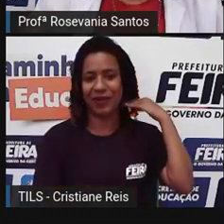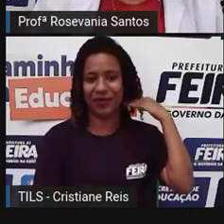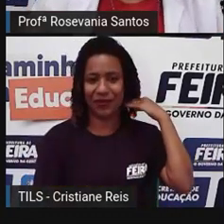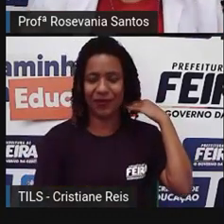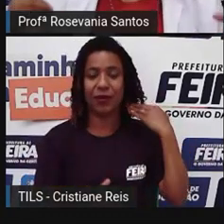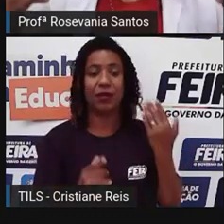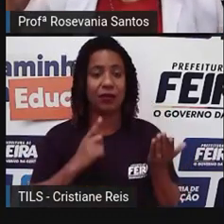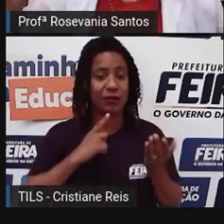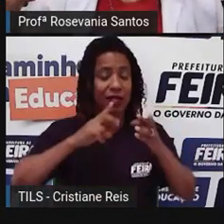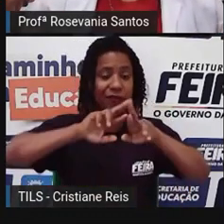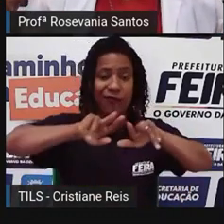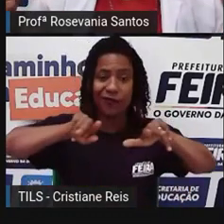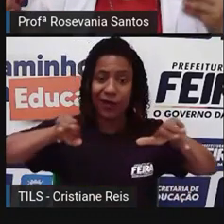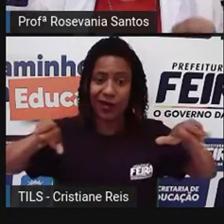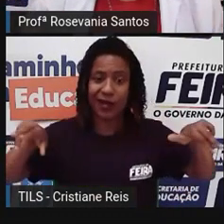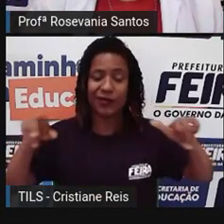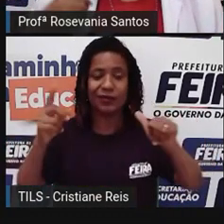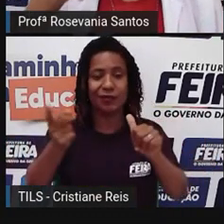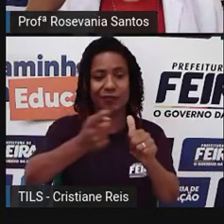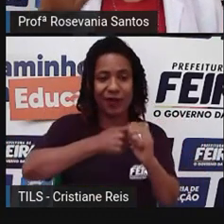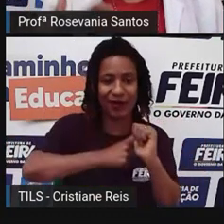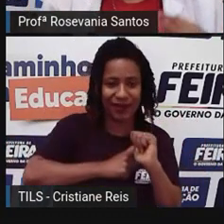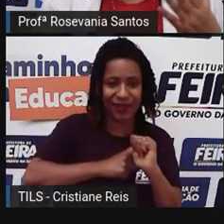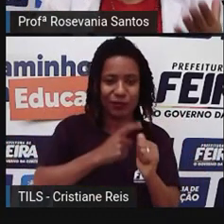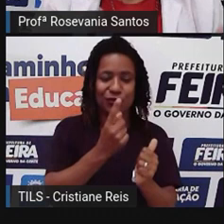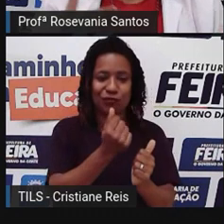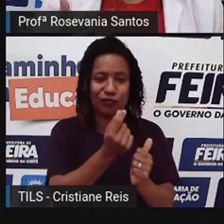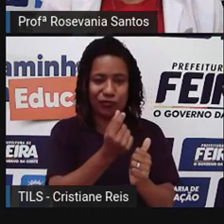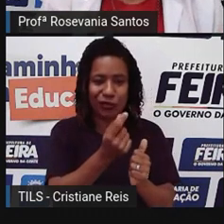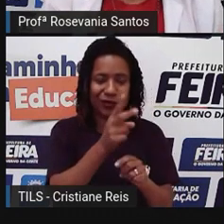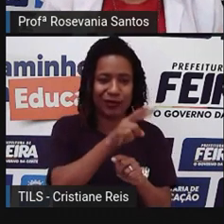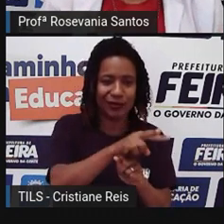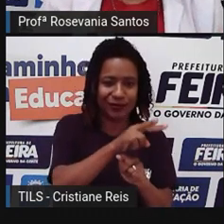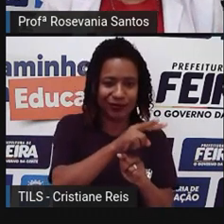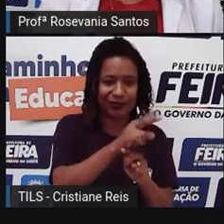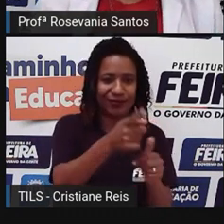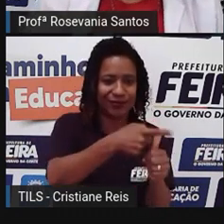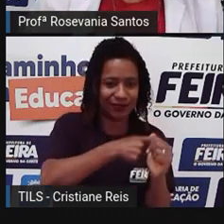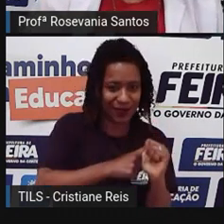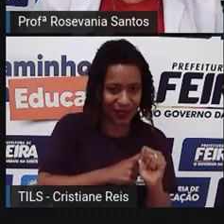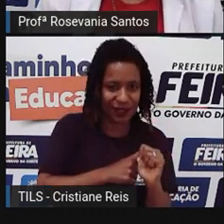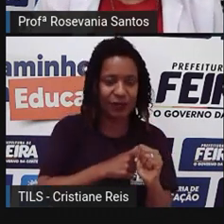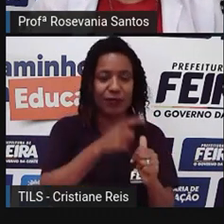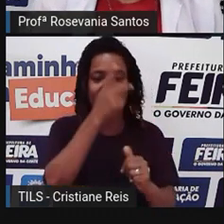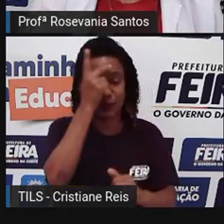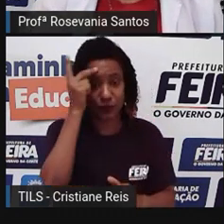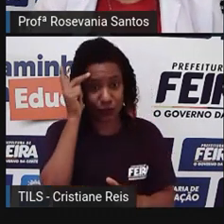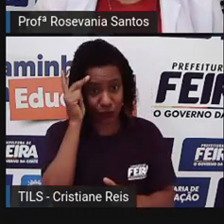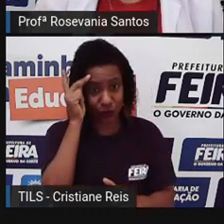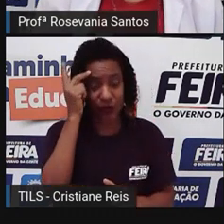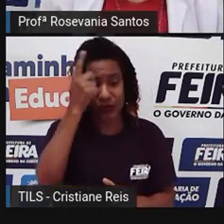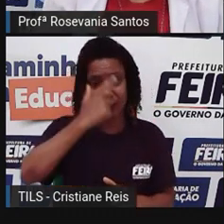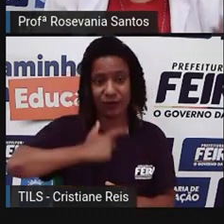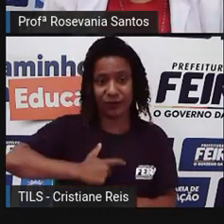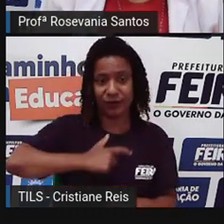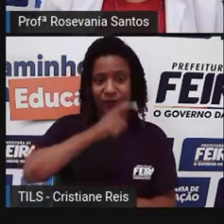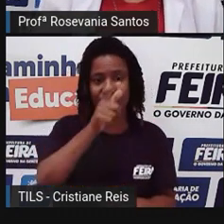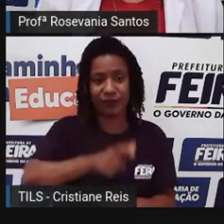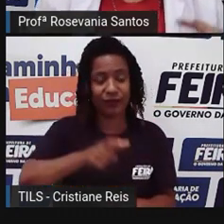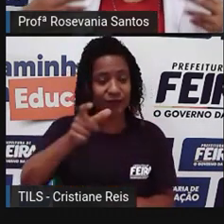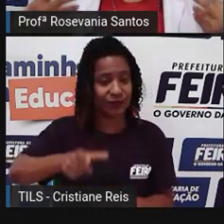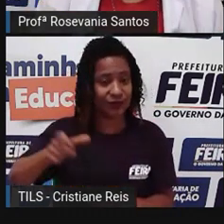diversos tipos de empréstimos, não só, né, para pessoas, né, comum, bora dizer assim, né, pessoas